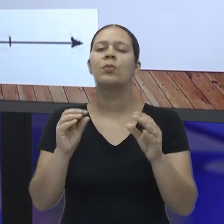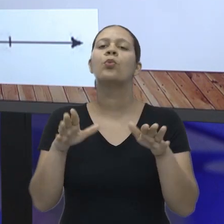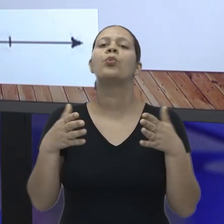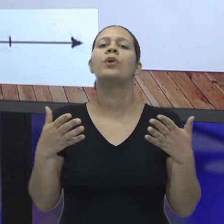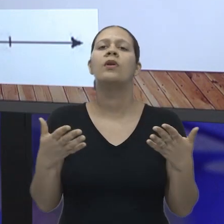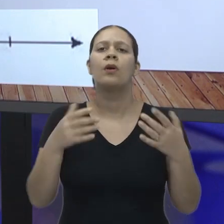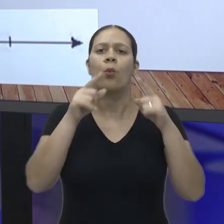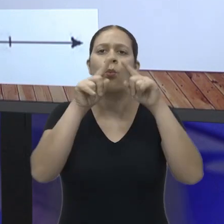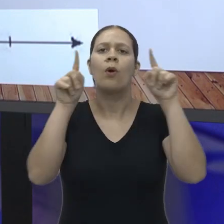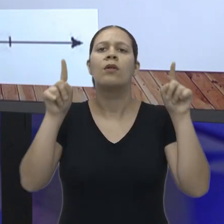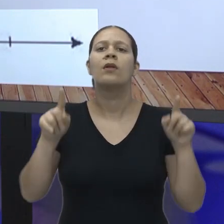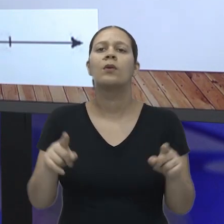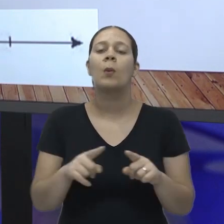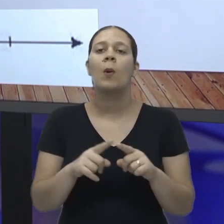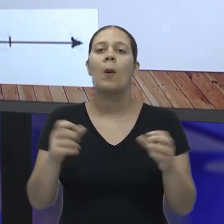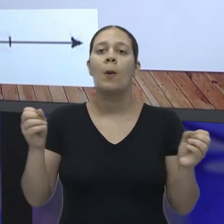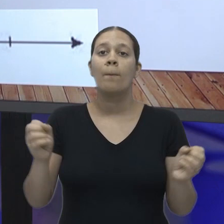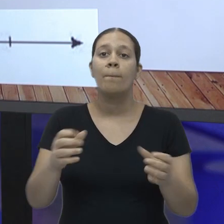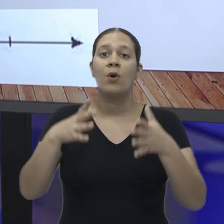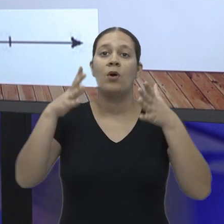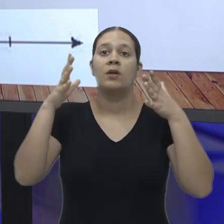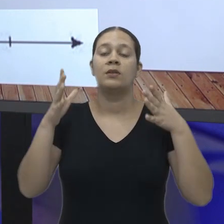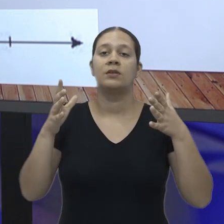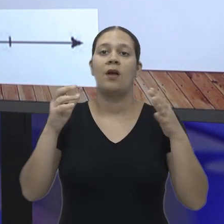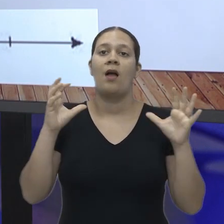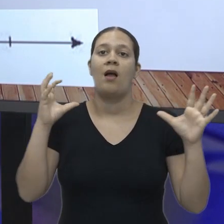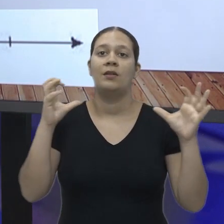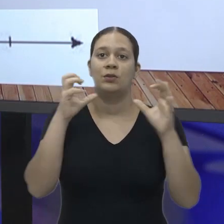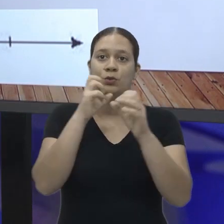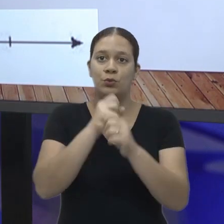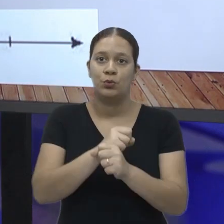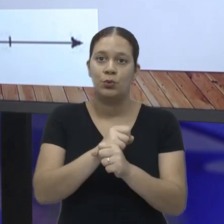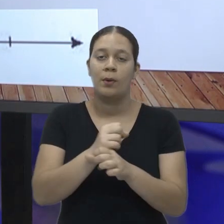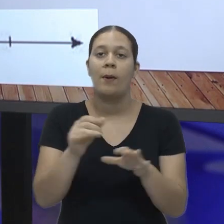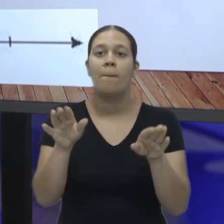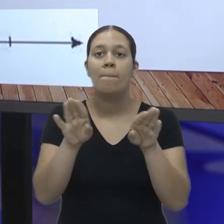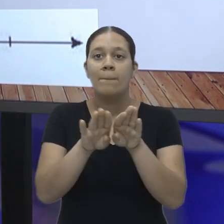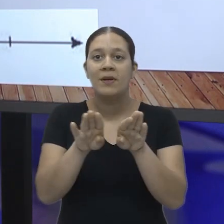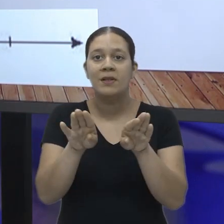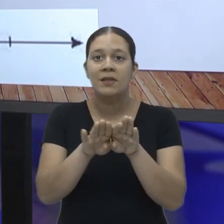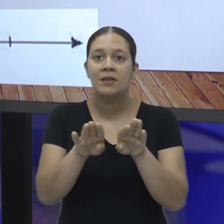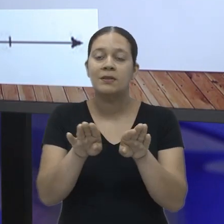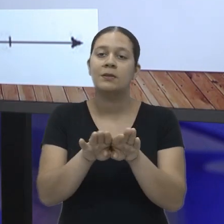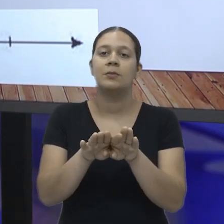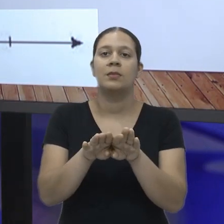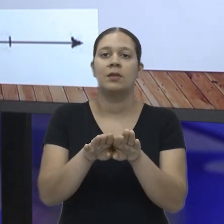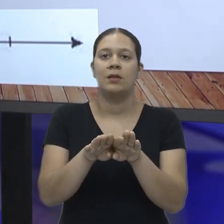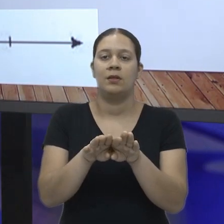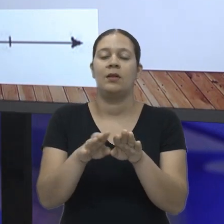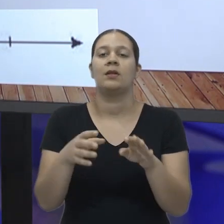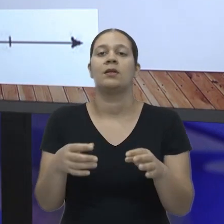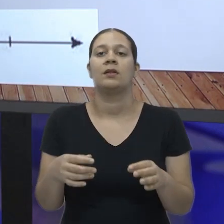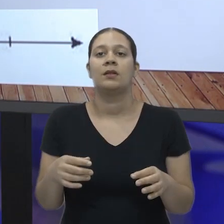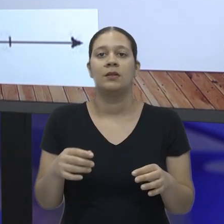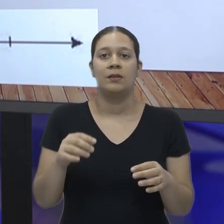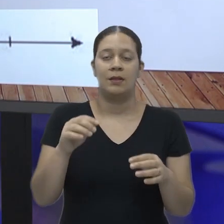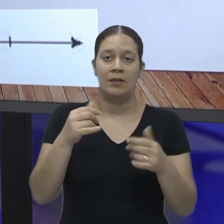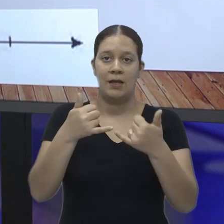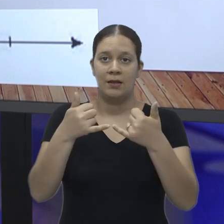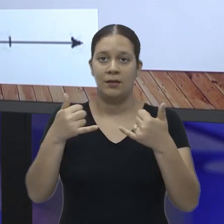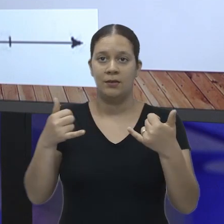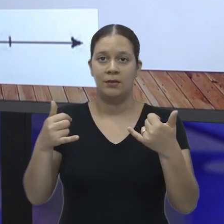colocados. O que é um quadrado mágico? É um quadrado onde a soma tem que ser sempre a mesma em qualquer direção.